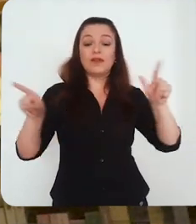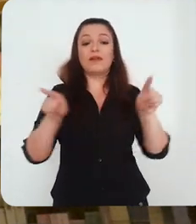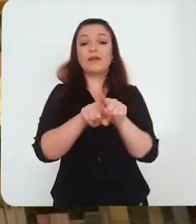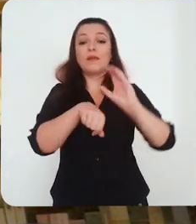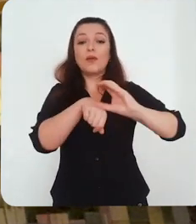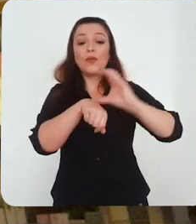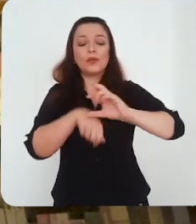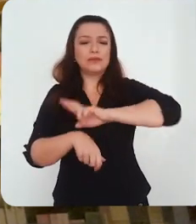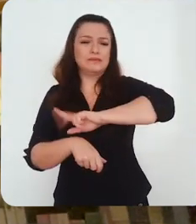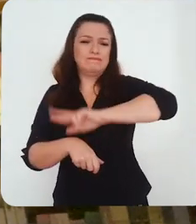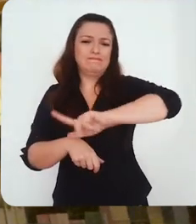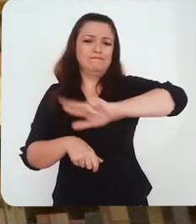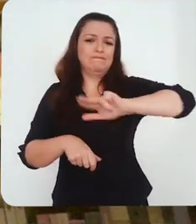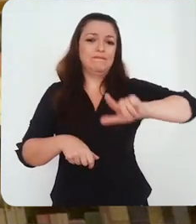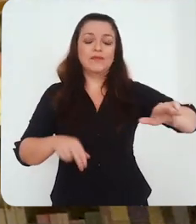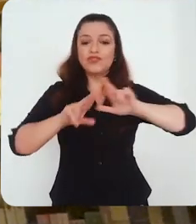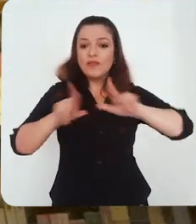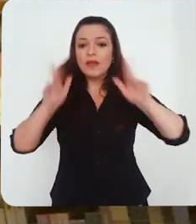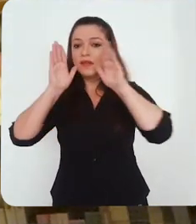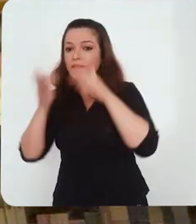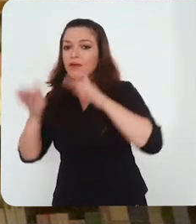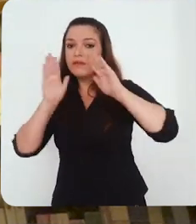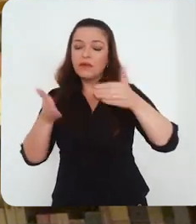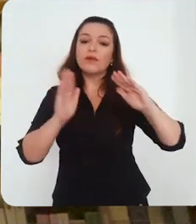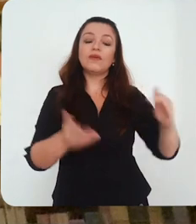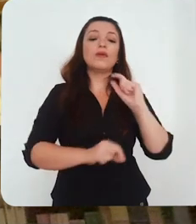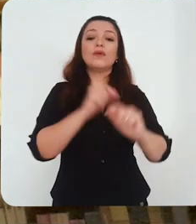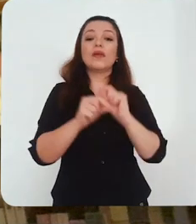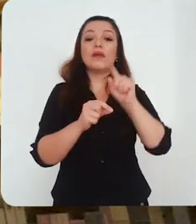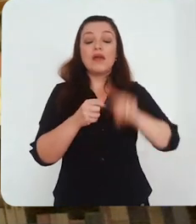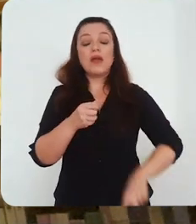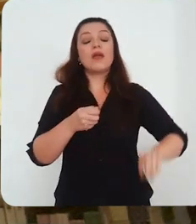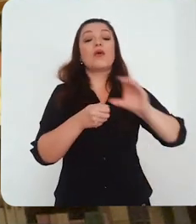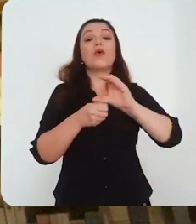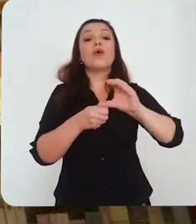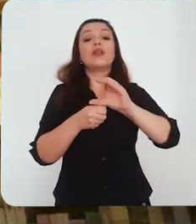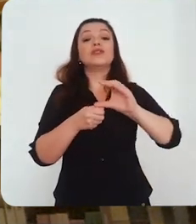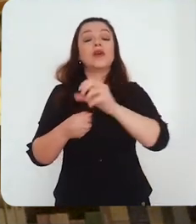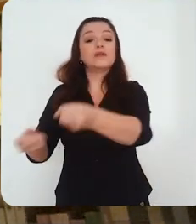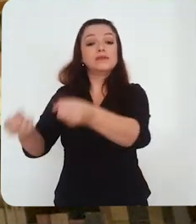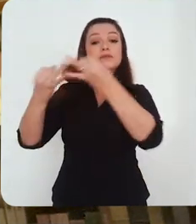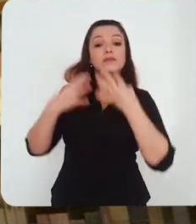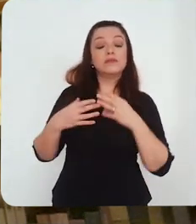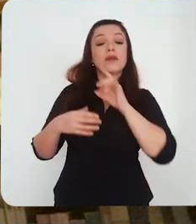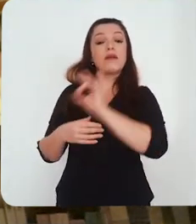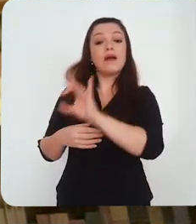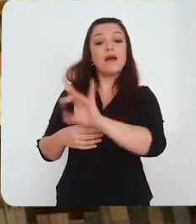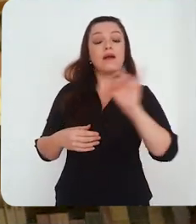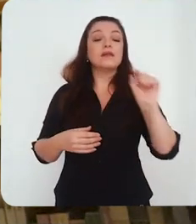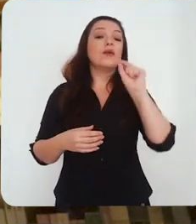tomada muito à luz das especificidades, e é por isso que nós queremos dar esse protagonismo aos colegiados de curso, aos